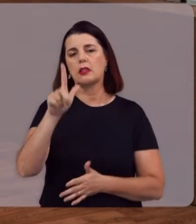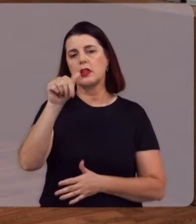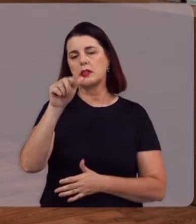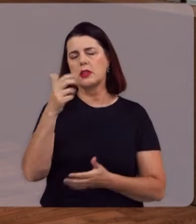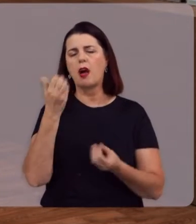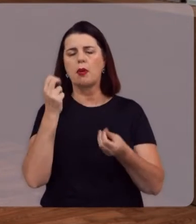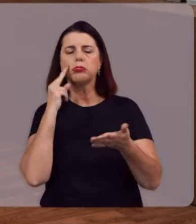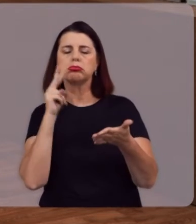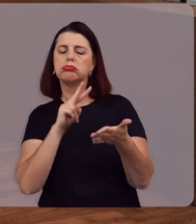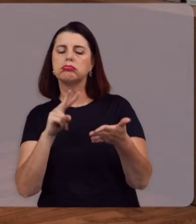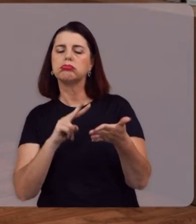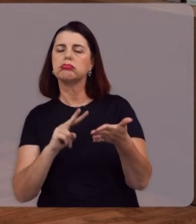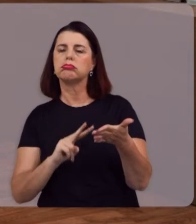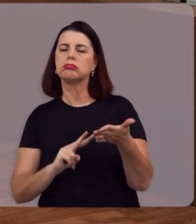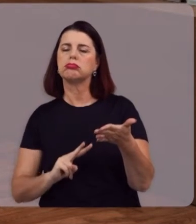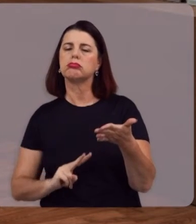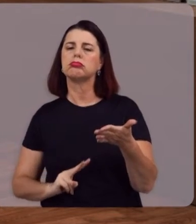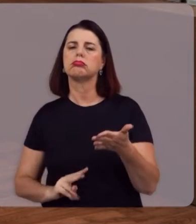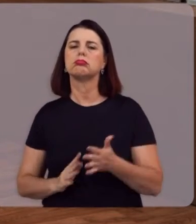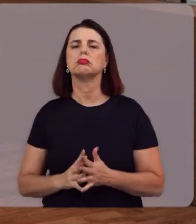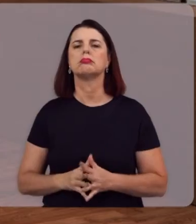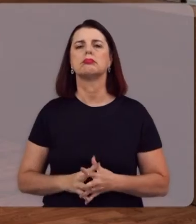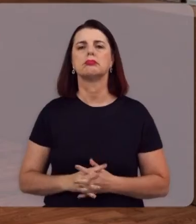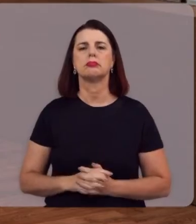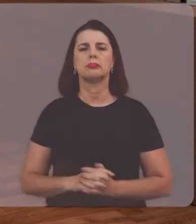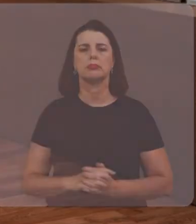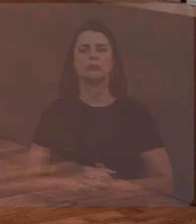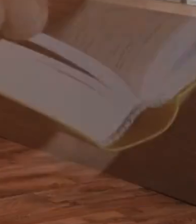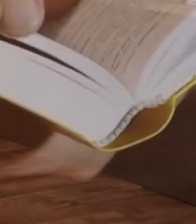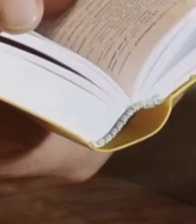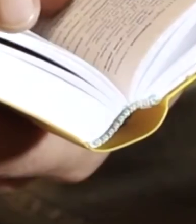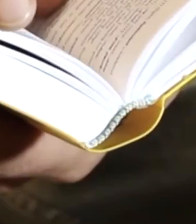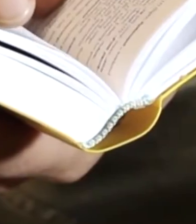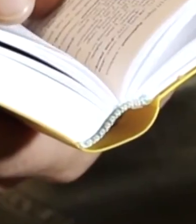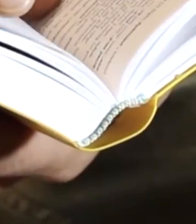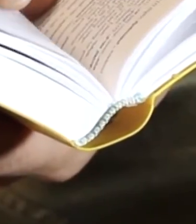Vamos ouvir A leitura deste texto